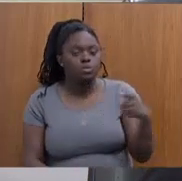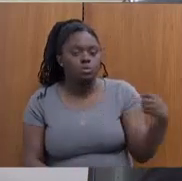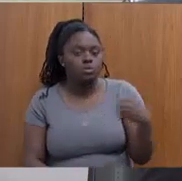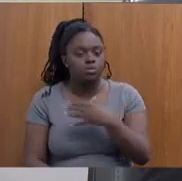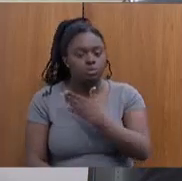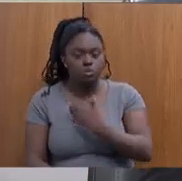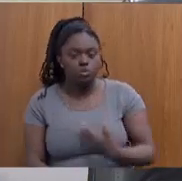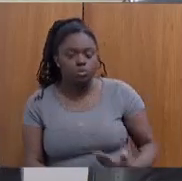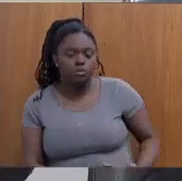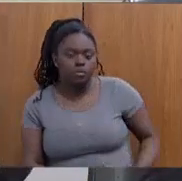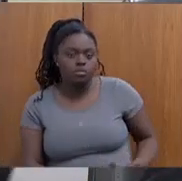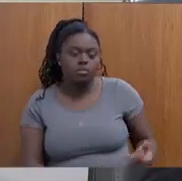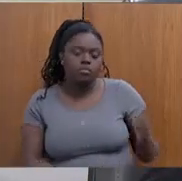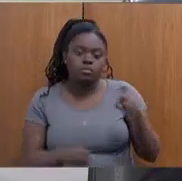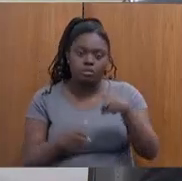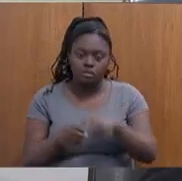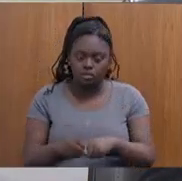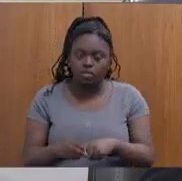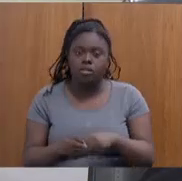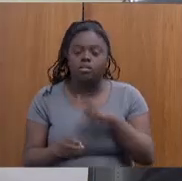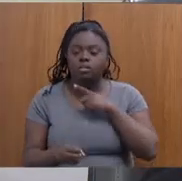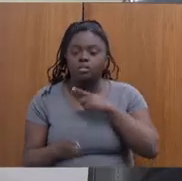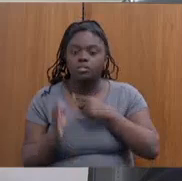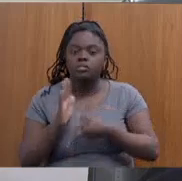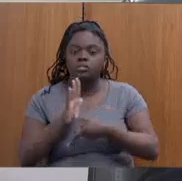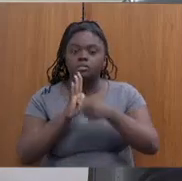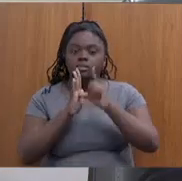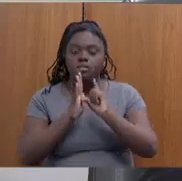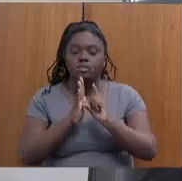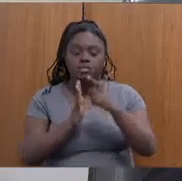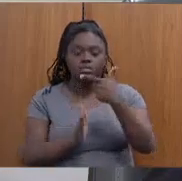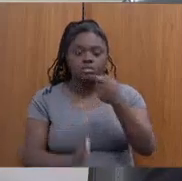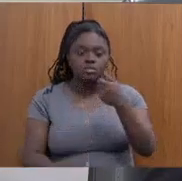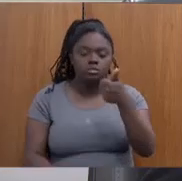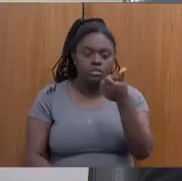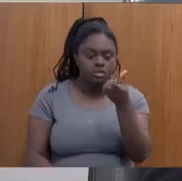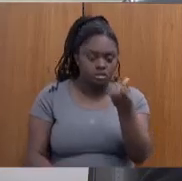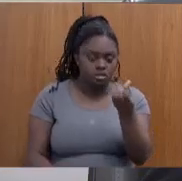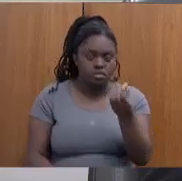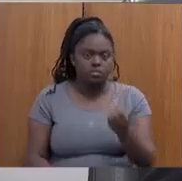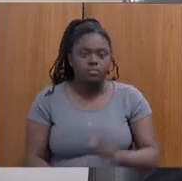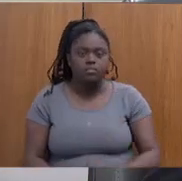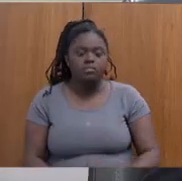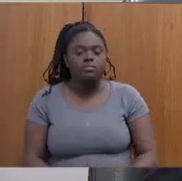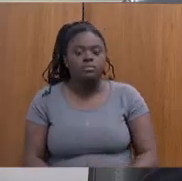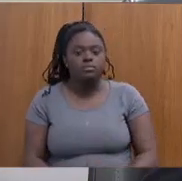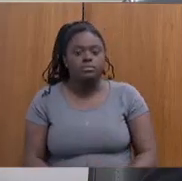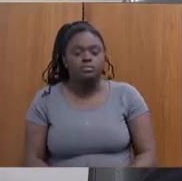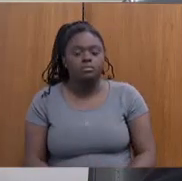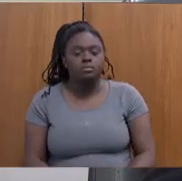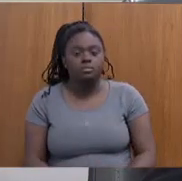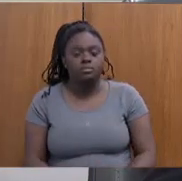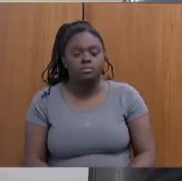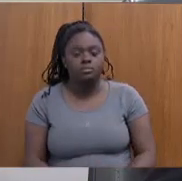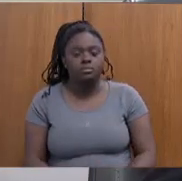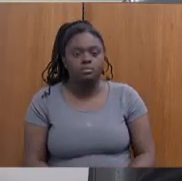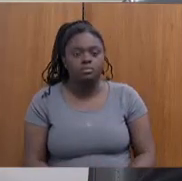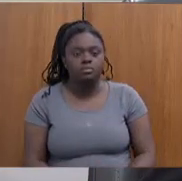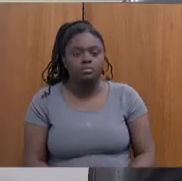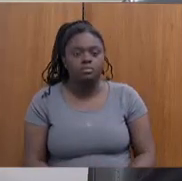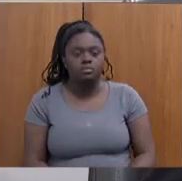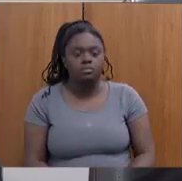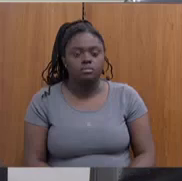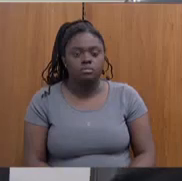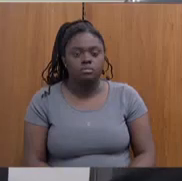para voltar à situação que existia antes de 2016, no mínimo, no mínimo isso. Então, é